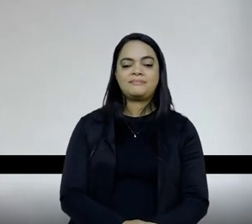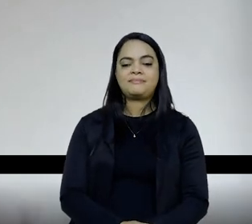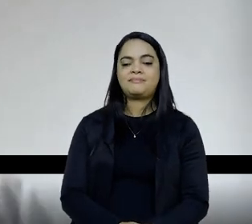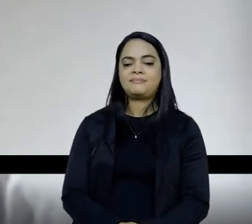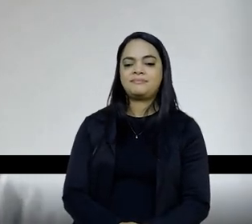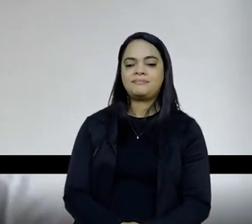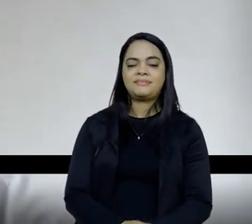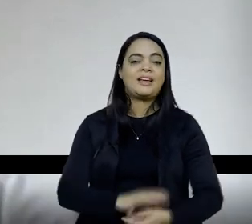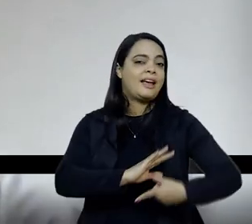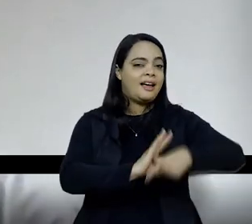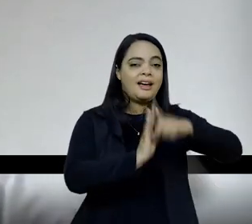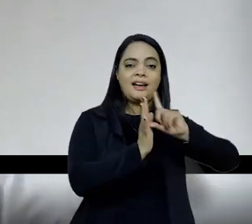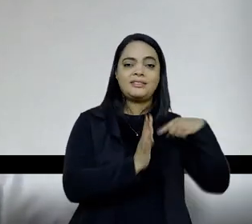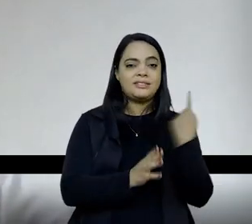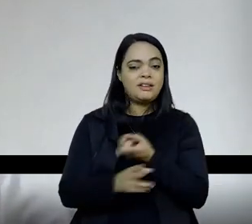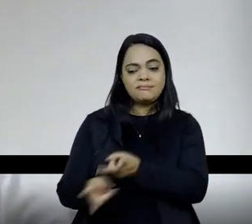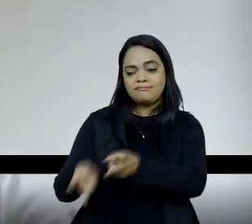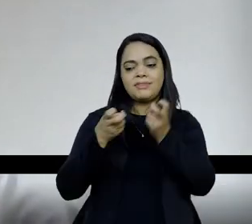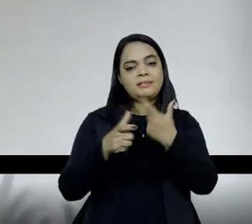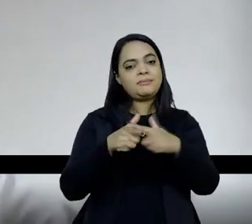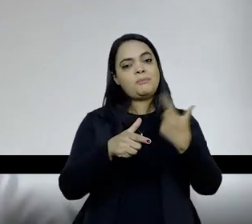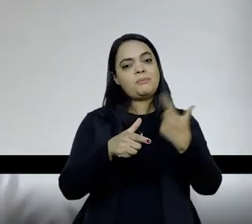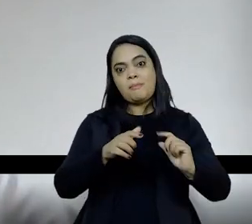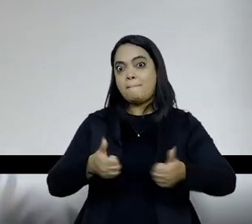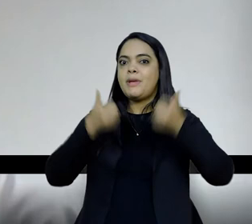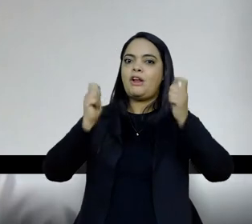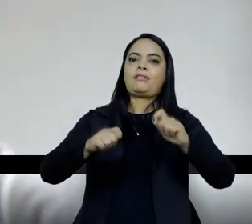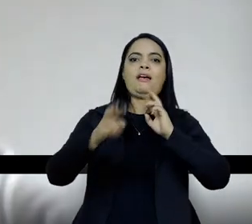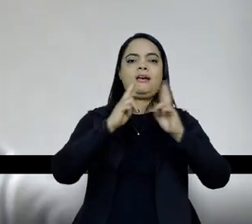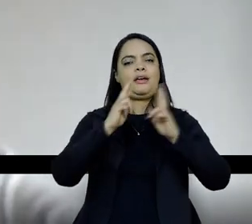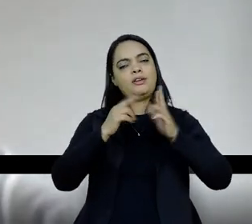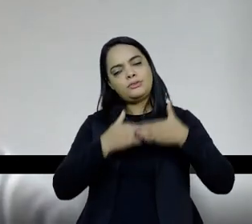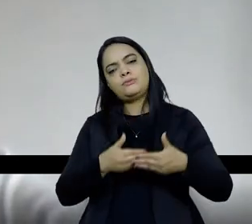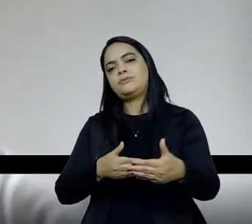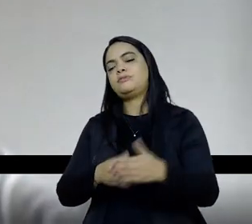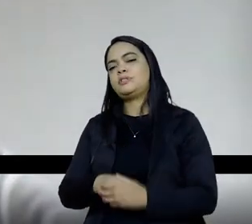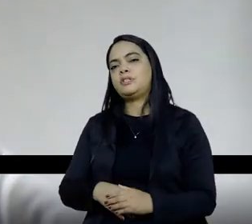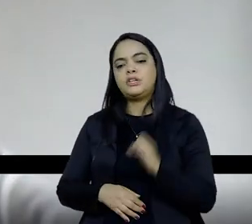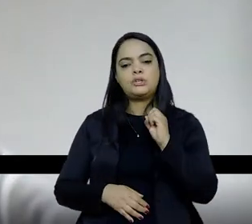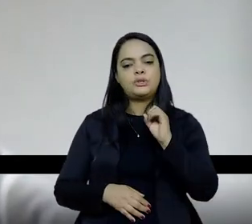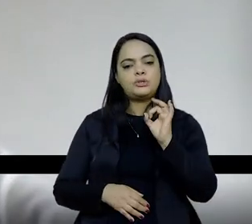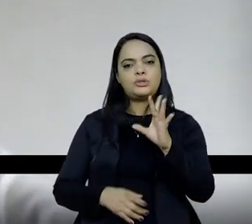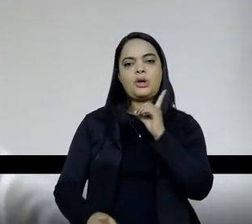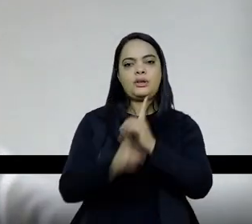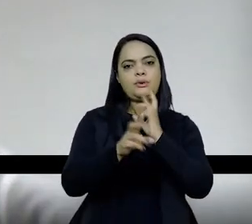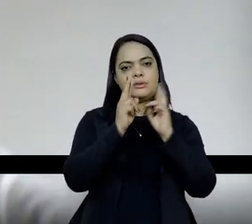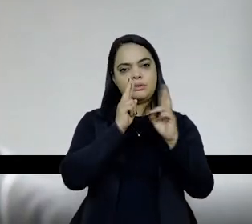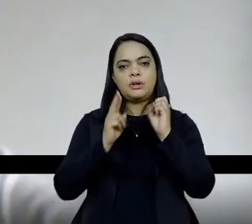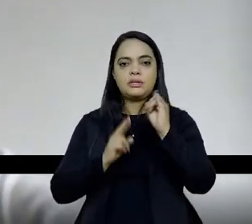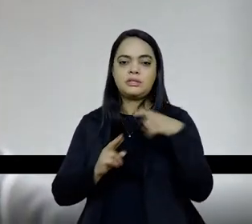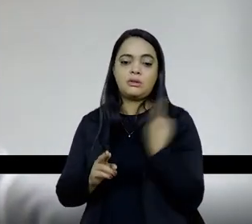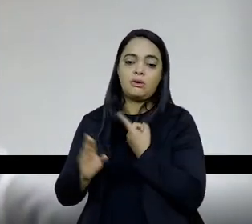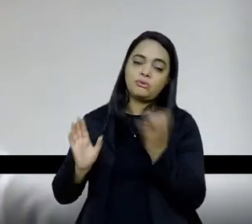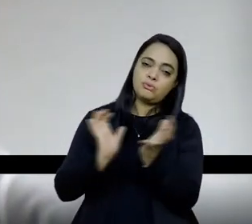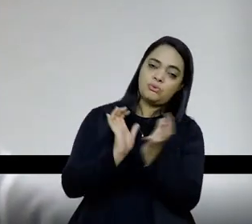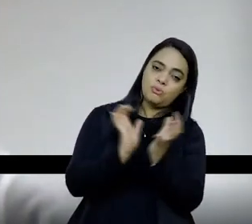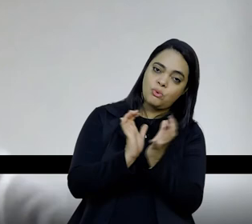antes a gente ver os problemas, melhor a gente ter tempo para solucionar. A gente só vai encontrar saída se construir coletivamente, né?